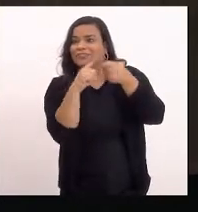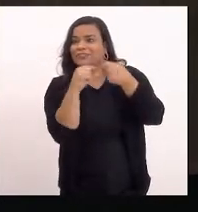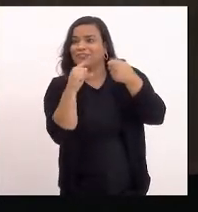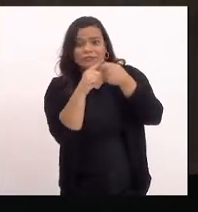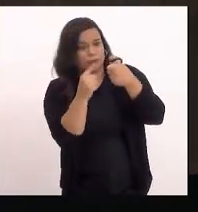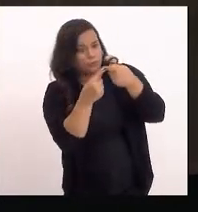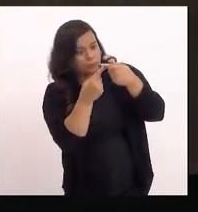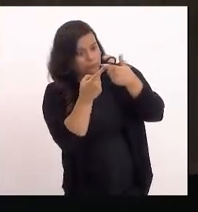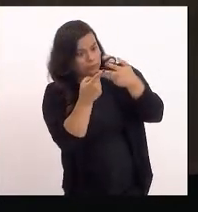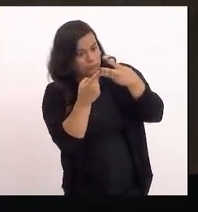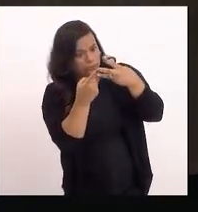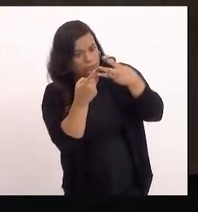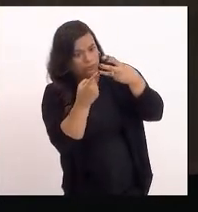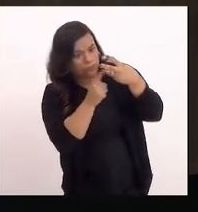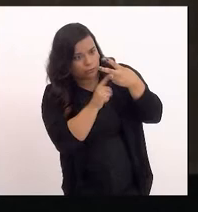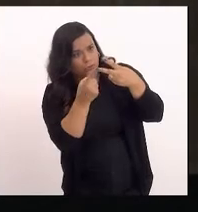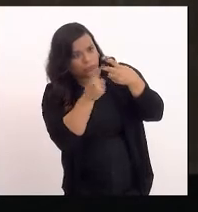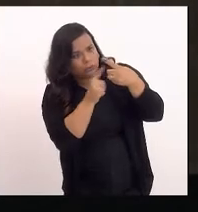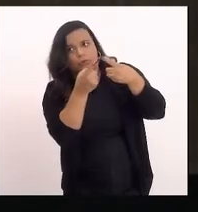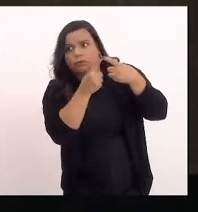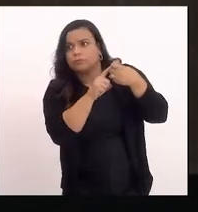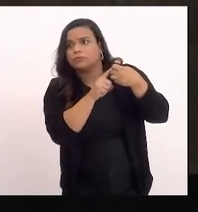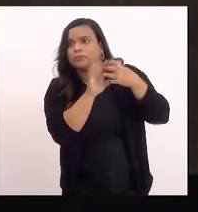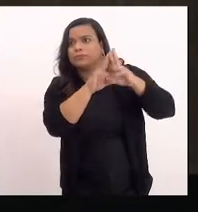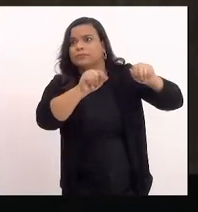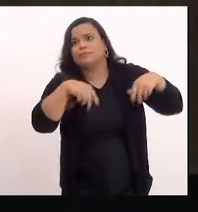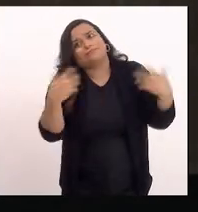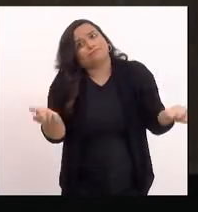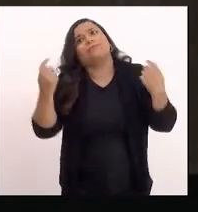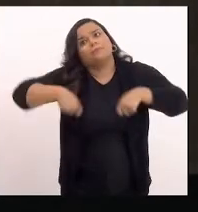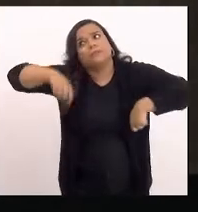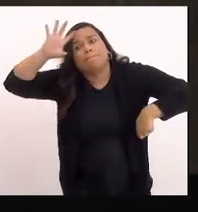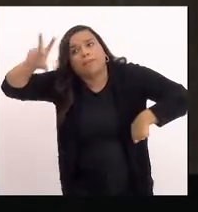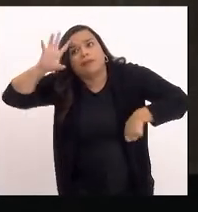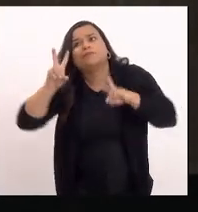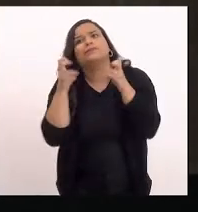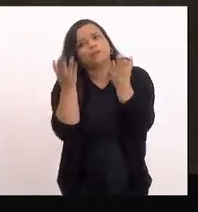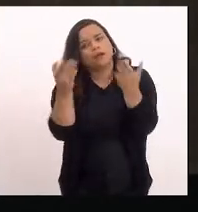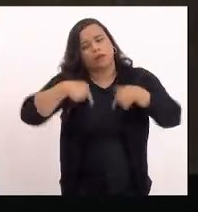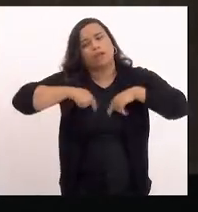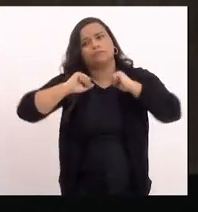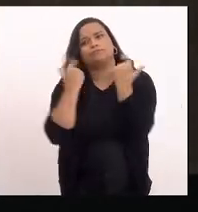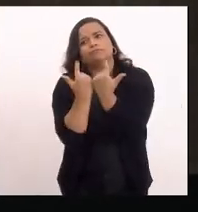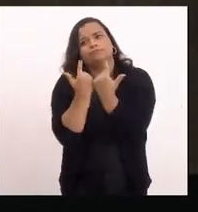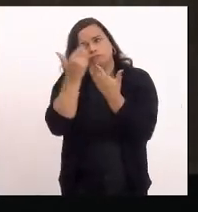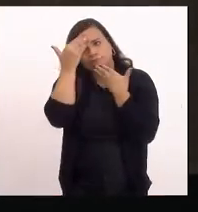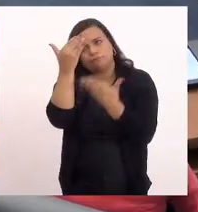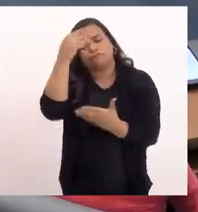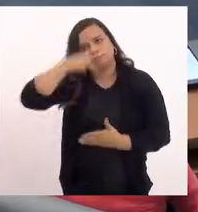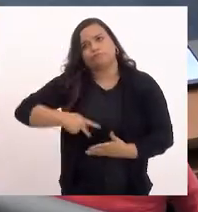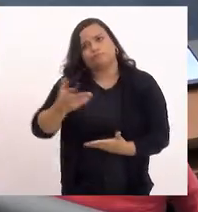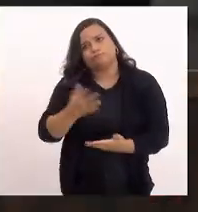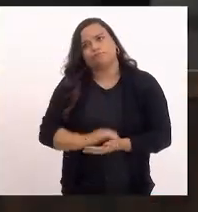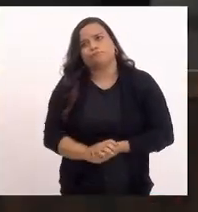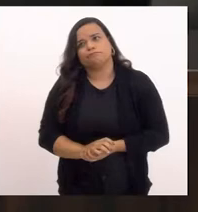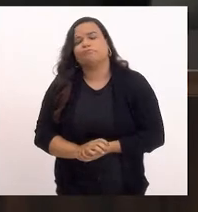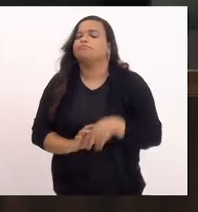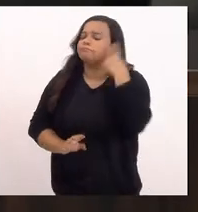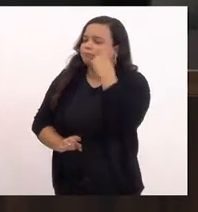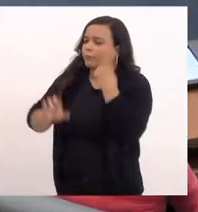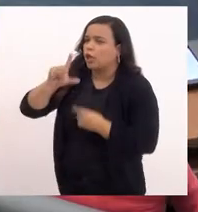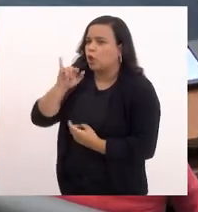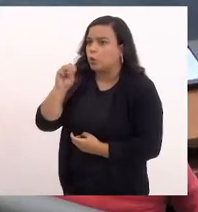senhor presidente, é um assunto para ser realmente pensado nessa casa. Muito obrigado, senhor presidente. Deputado Luiz Paulo.